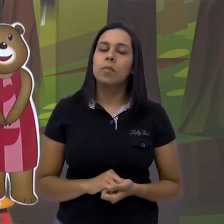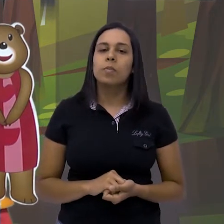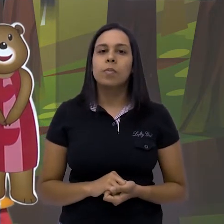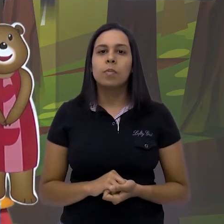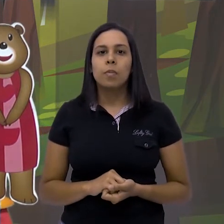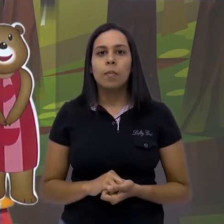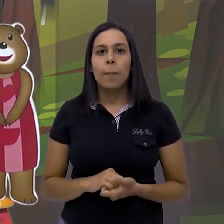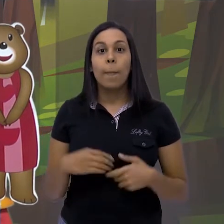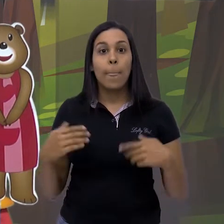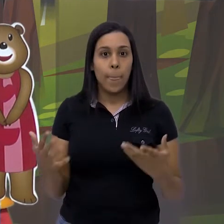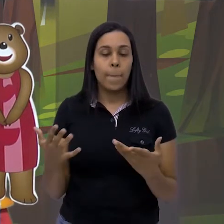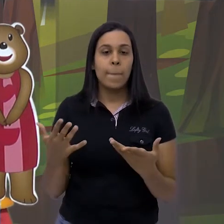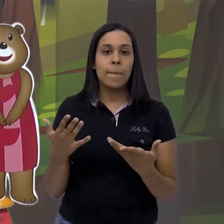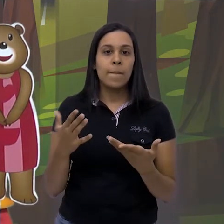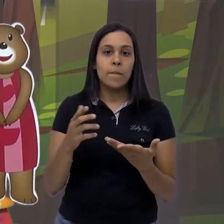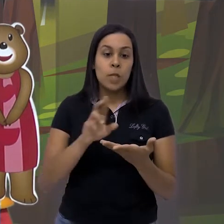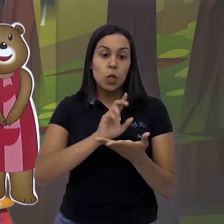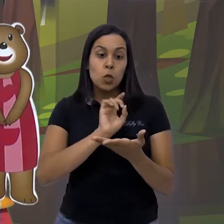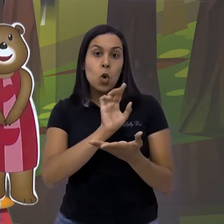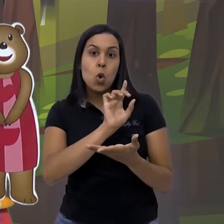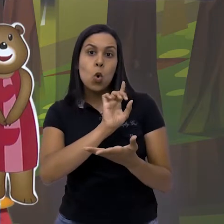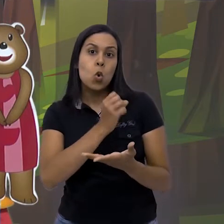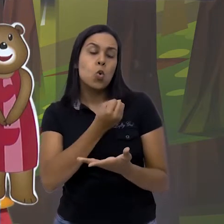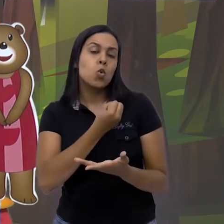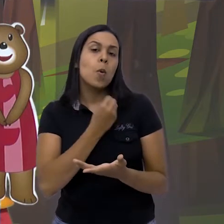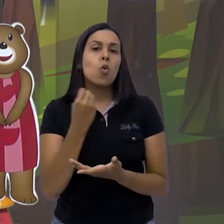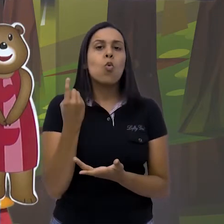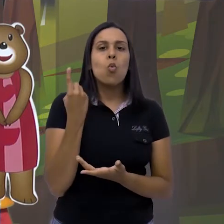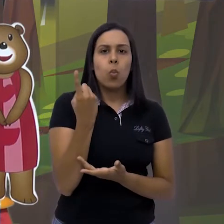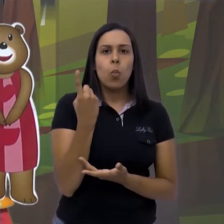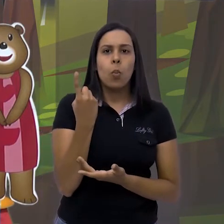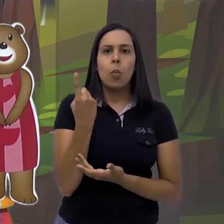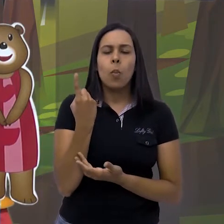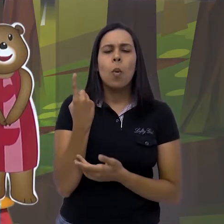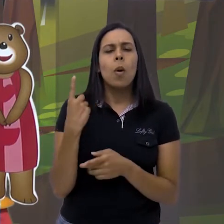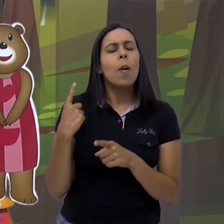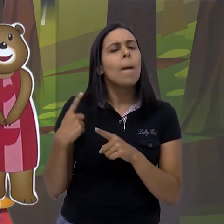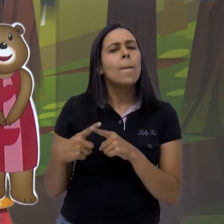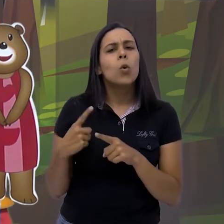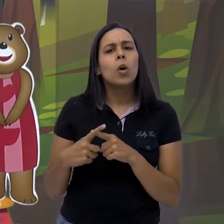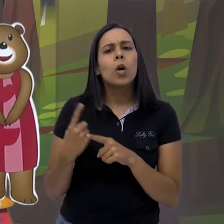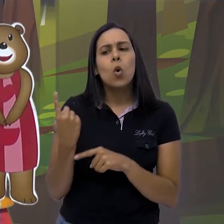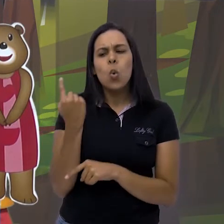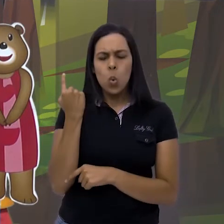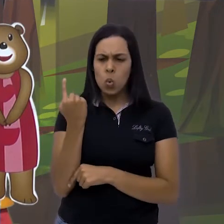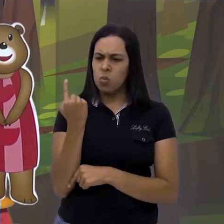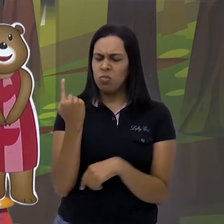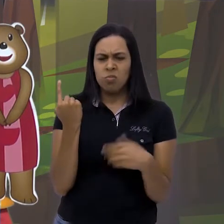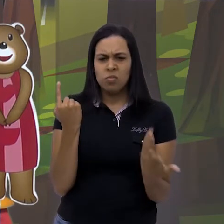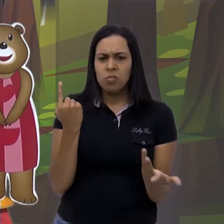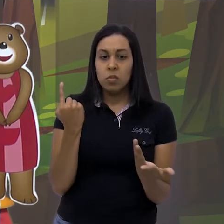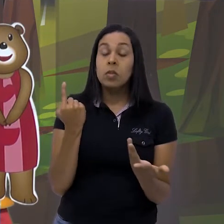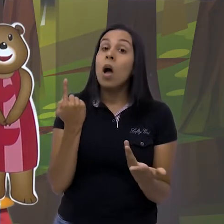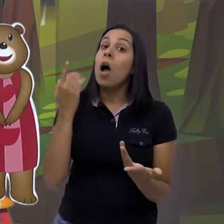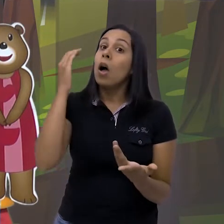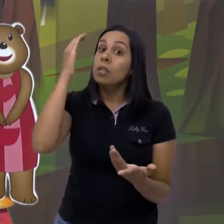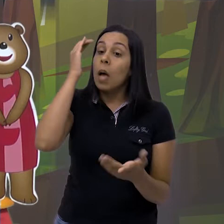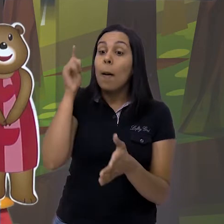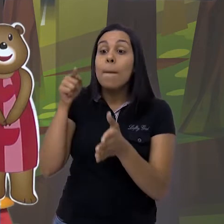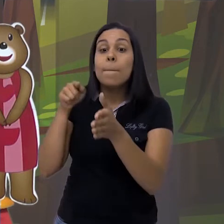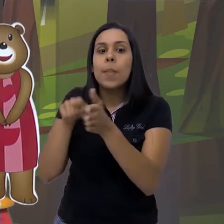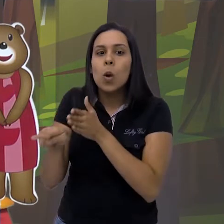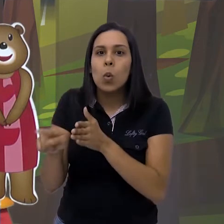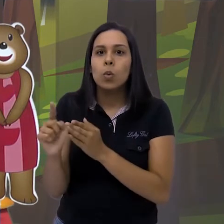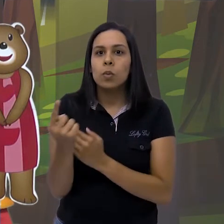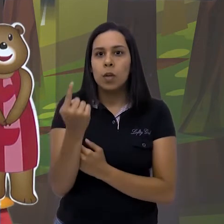organizado. Colocar aí só o número 1. Sabe por quê? Esse número 1 está dizendo que é da questão número 1.